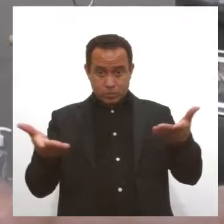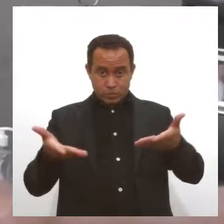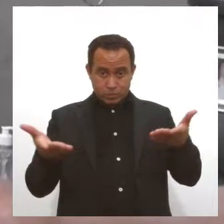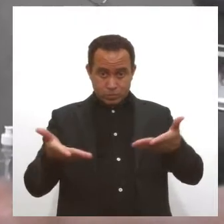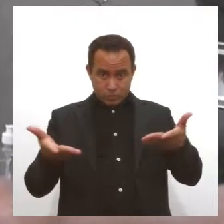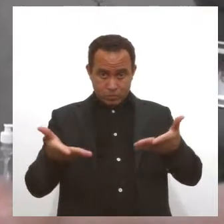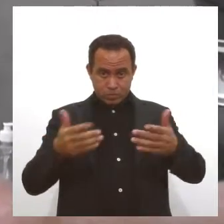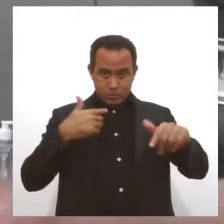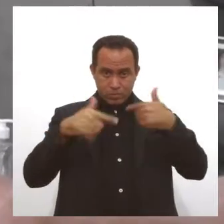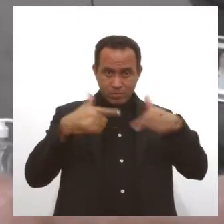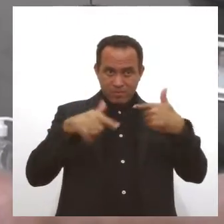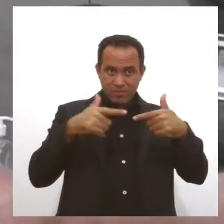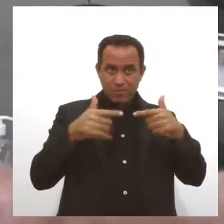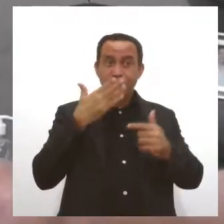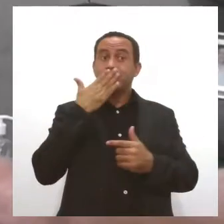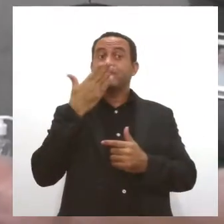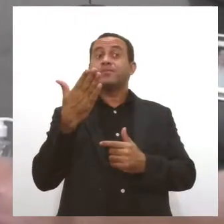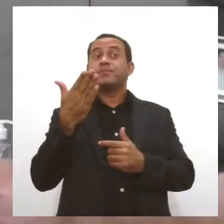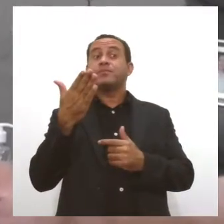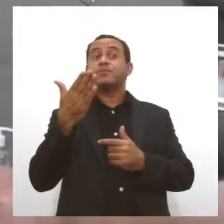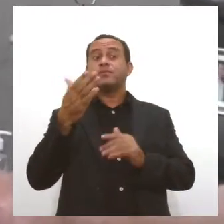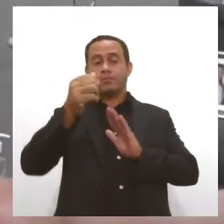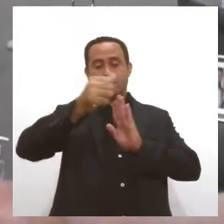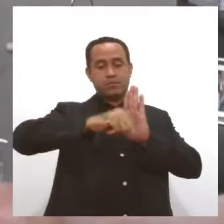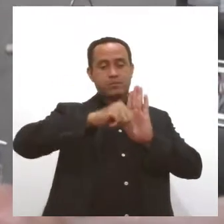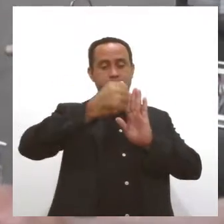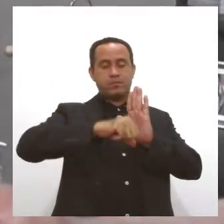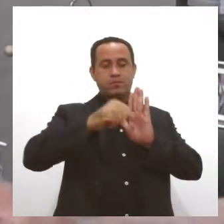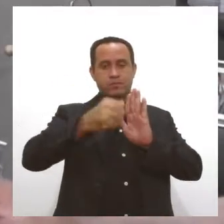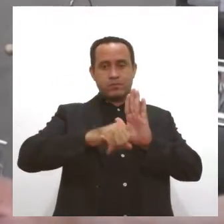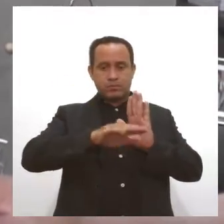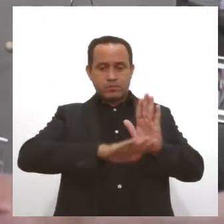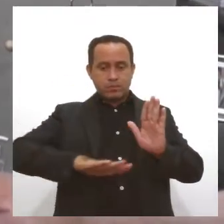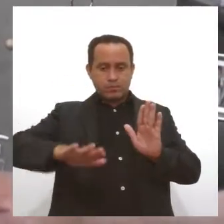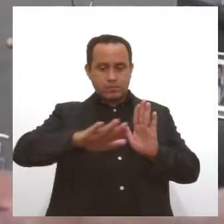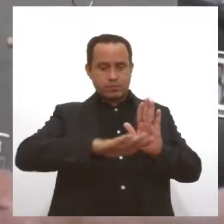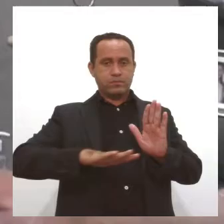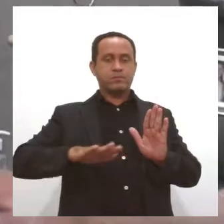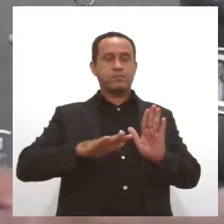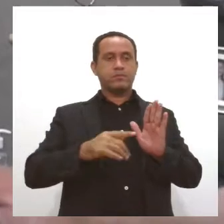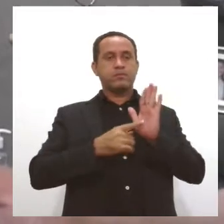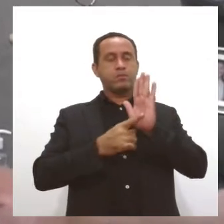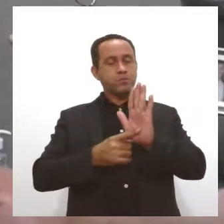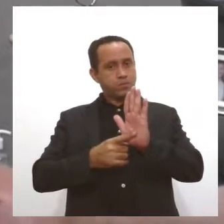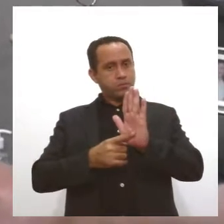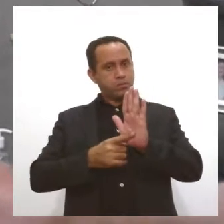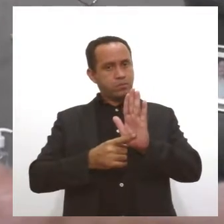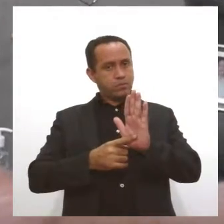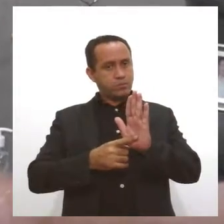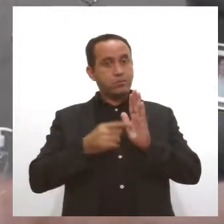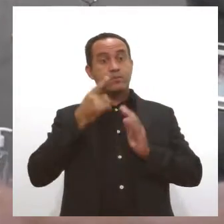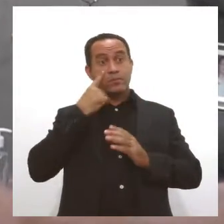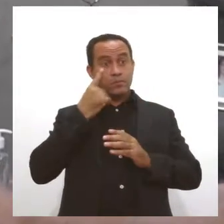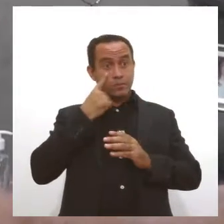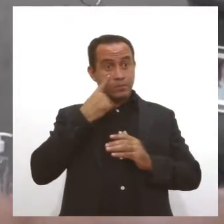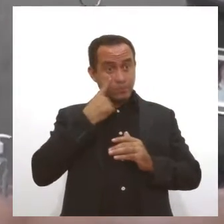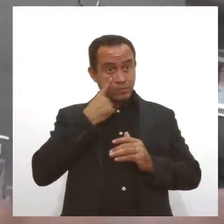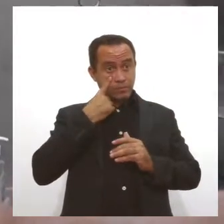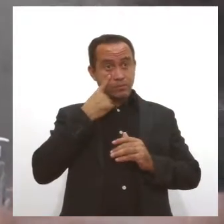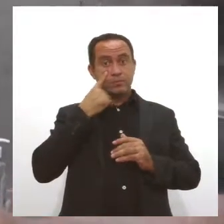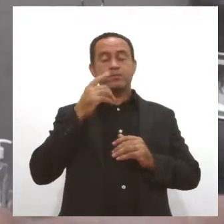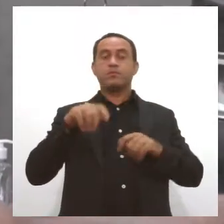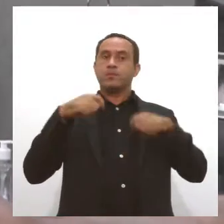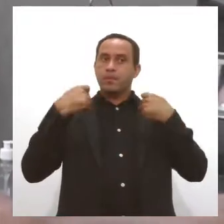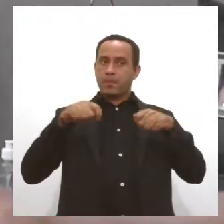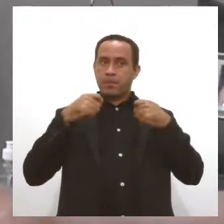já pedimos a relatoria do projeto para poder dar celeridade e cumprido o interstício, tendo em vista que é uma PEC que precisa de